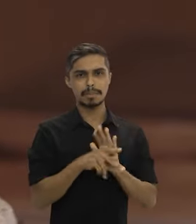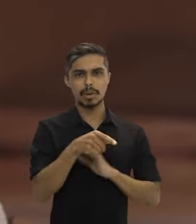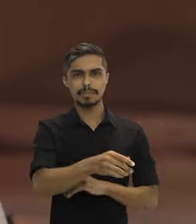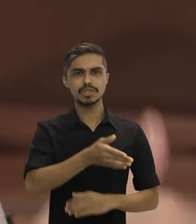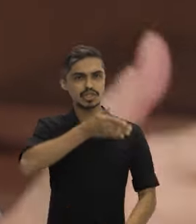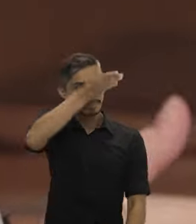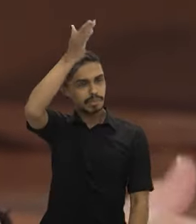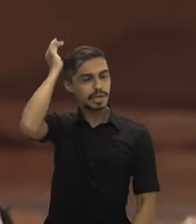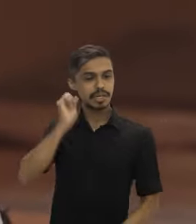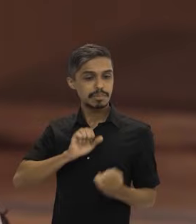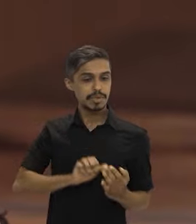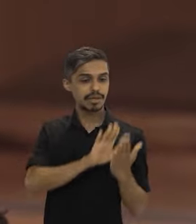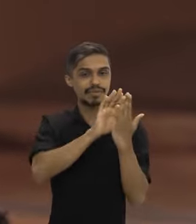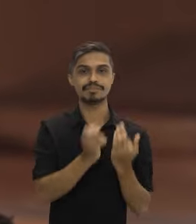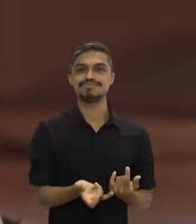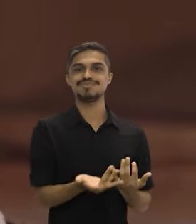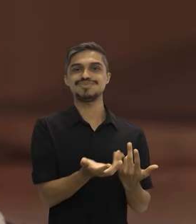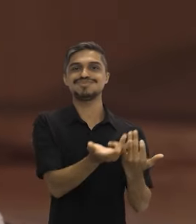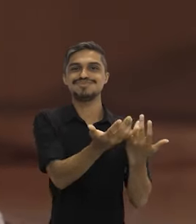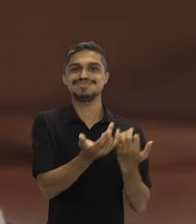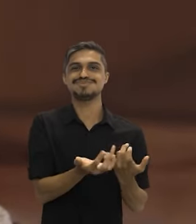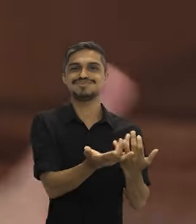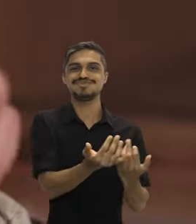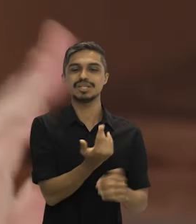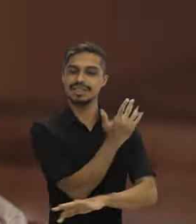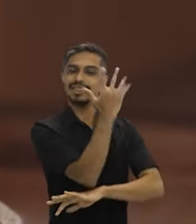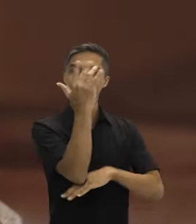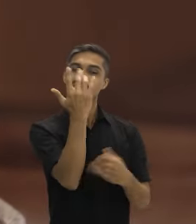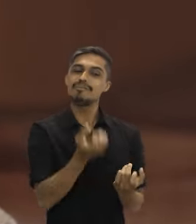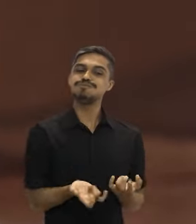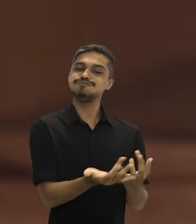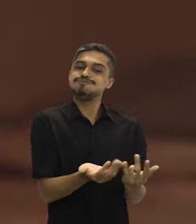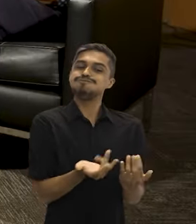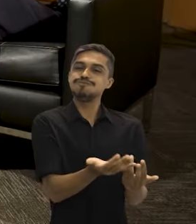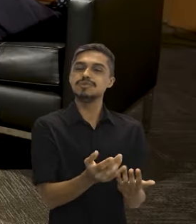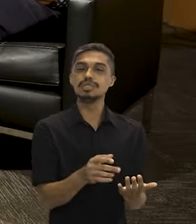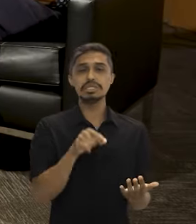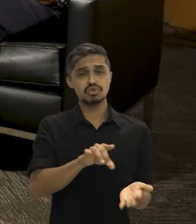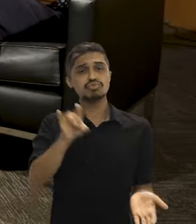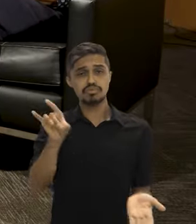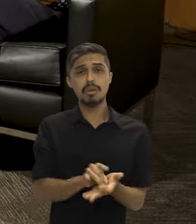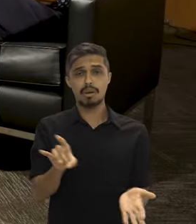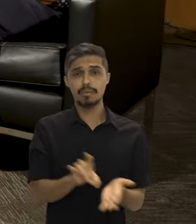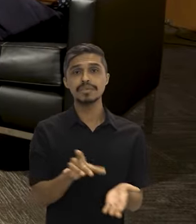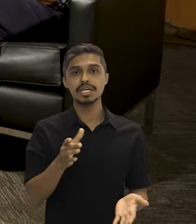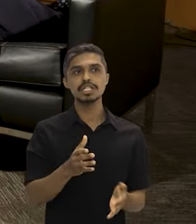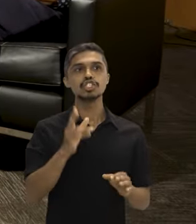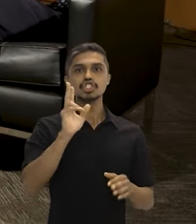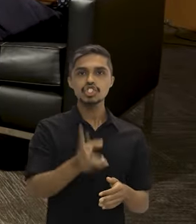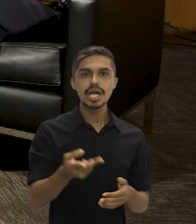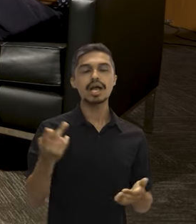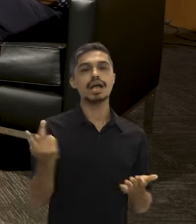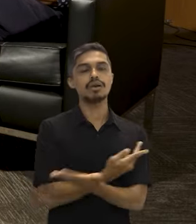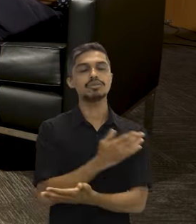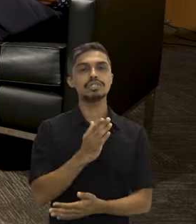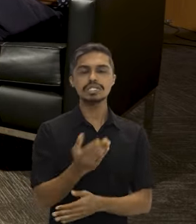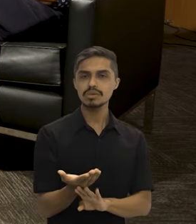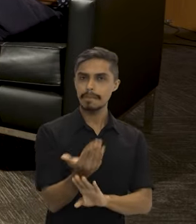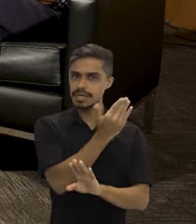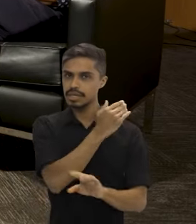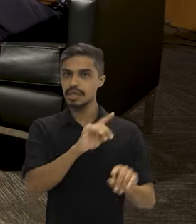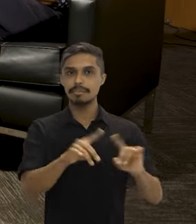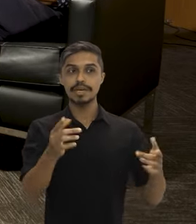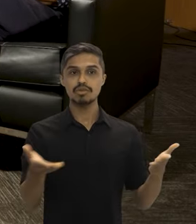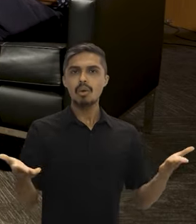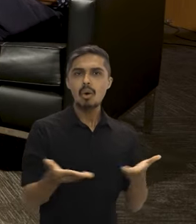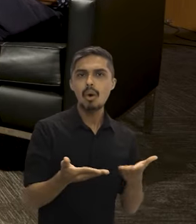bombeiros para enfrentar as queimadas. Essa é uma ação bem concreta que não só já funcionou no passado, mas que são ações